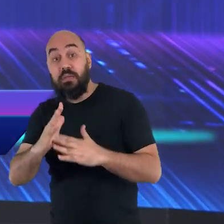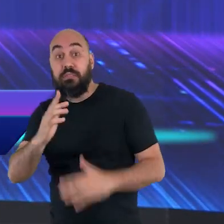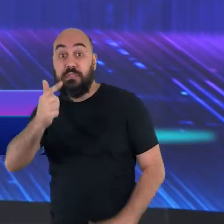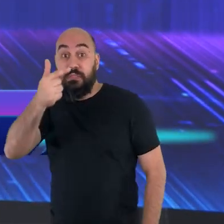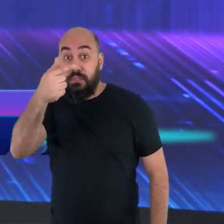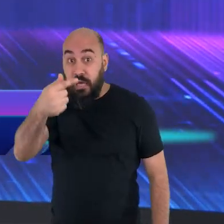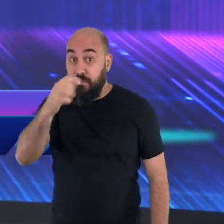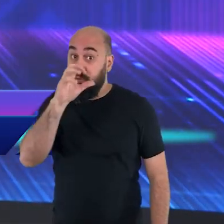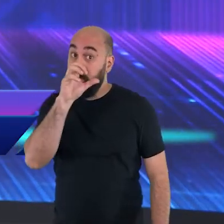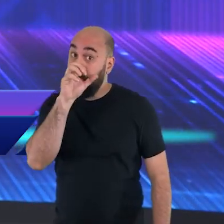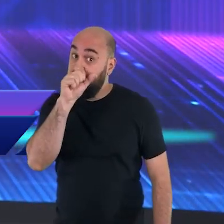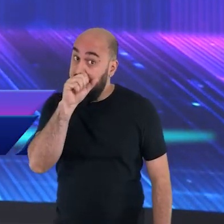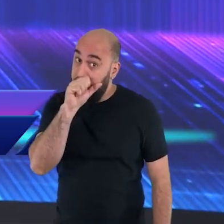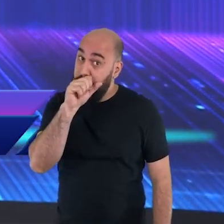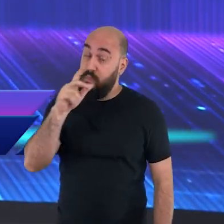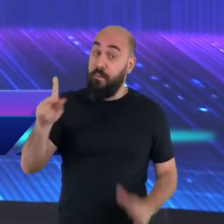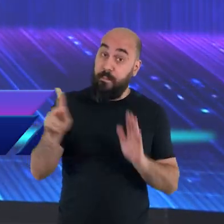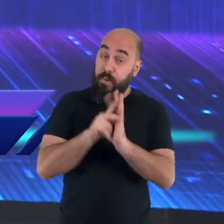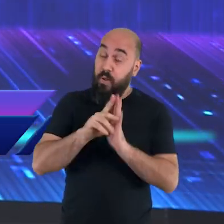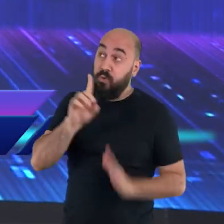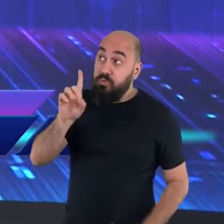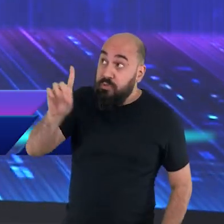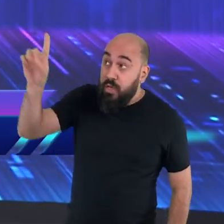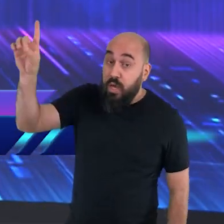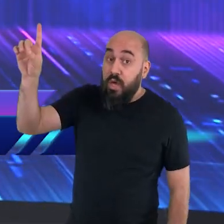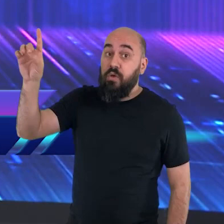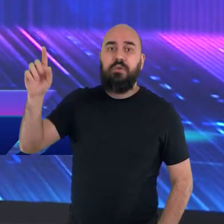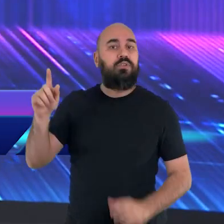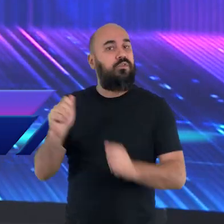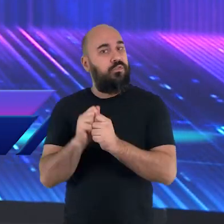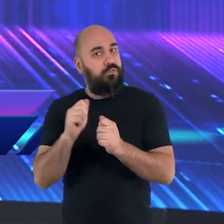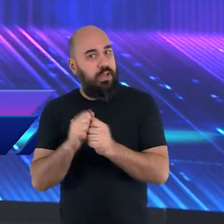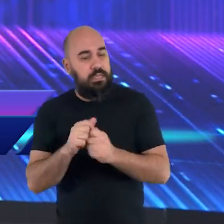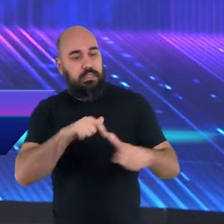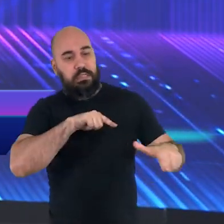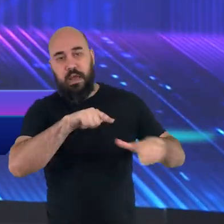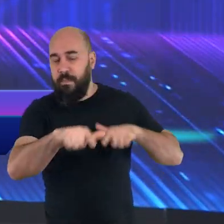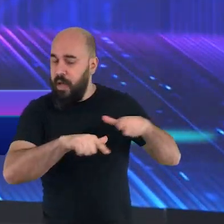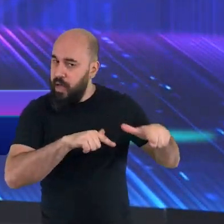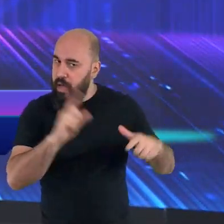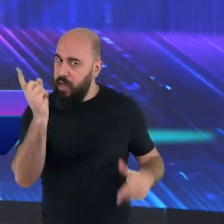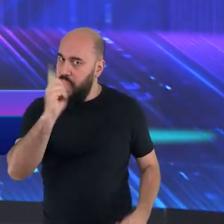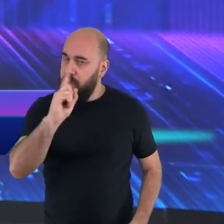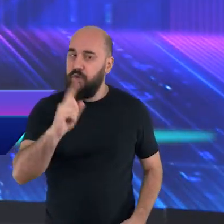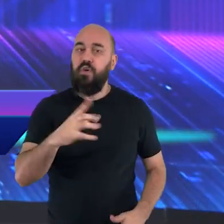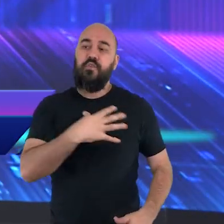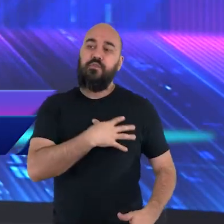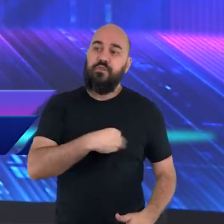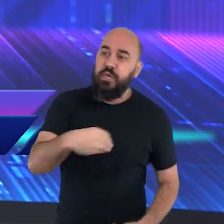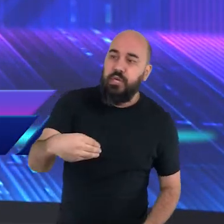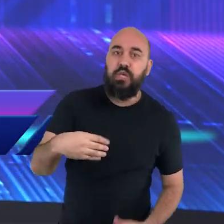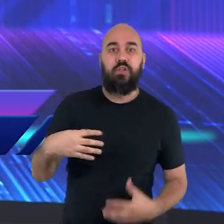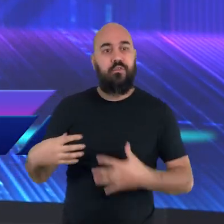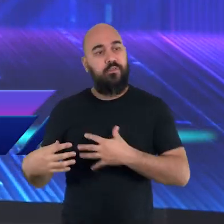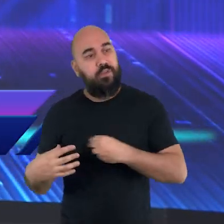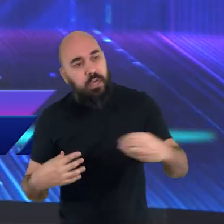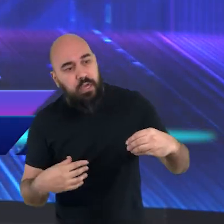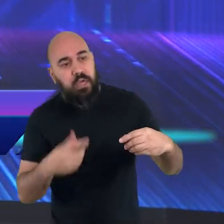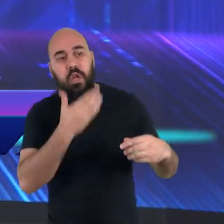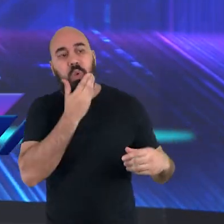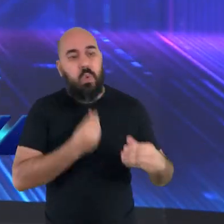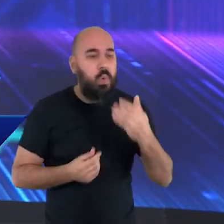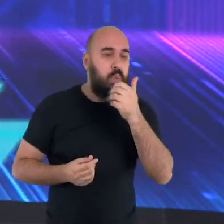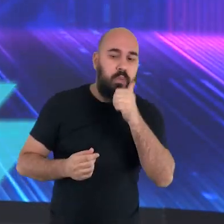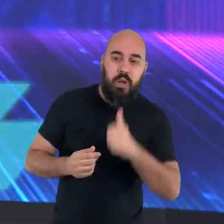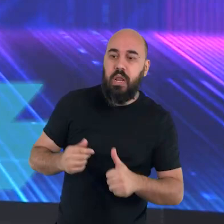o sábado do Senhor teu Deus. Não farás nenhum trabalho, nem tu, nem teu filho, nem tua filha, nem teu servo, nem a tua